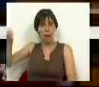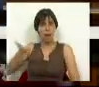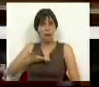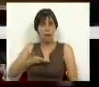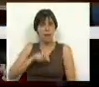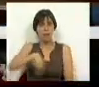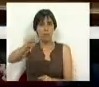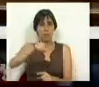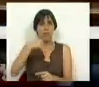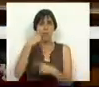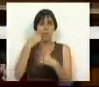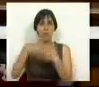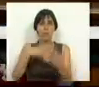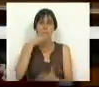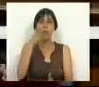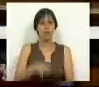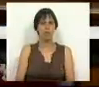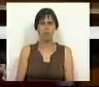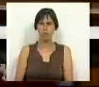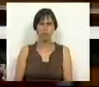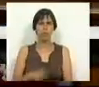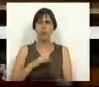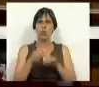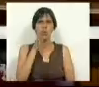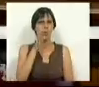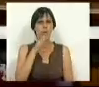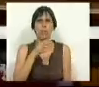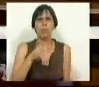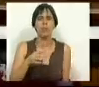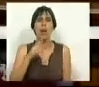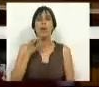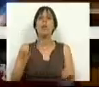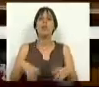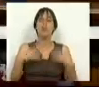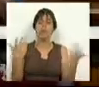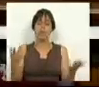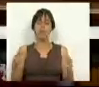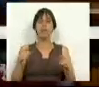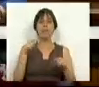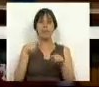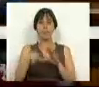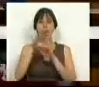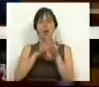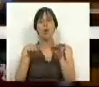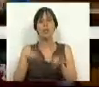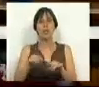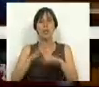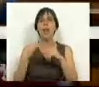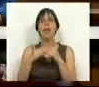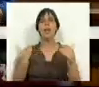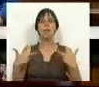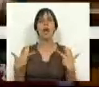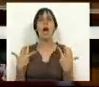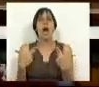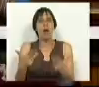dívida, como os Srs. ainda continuam a dizer. Não, Sr. Deputado, nós dissemos isso desde o início. Nestas condições, e face a estes níveis de